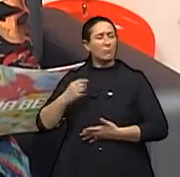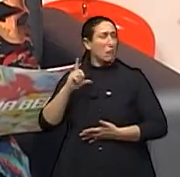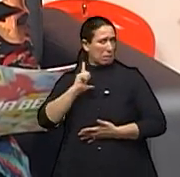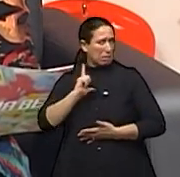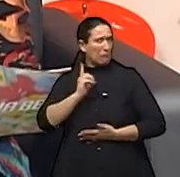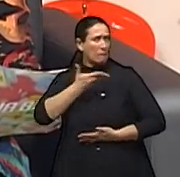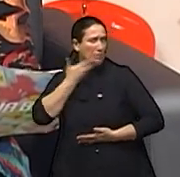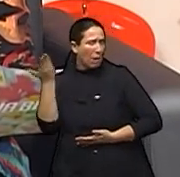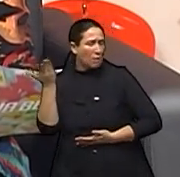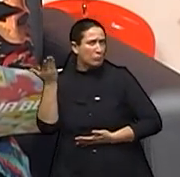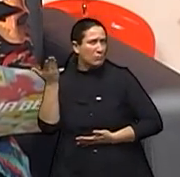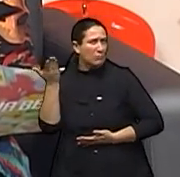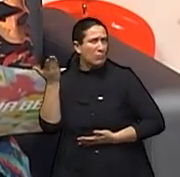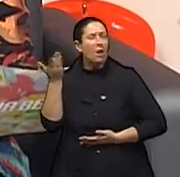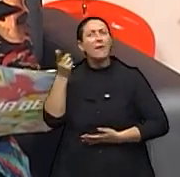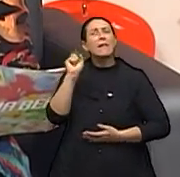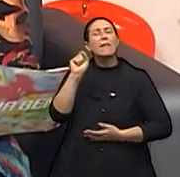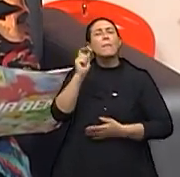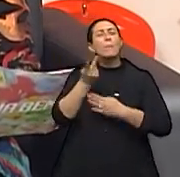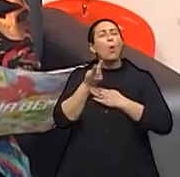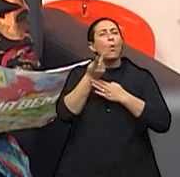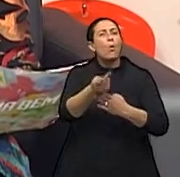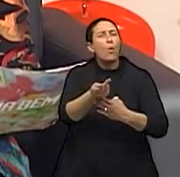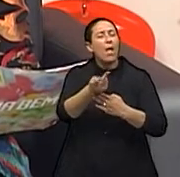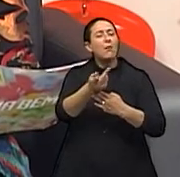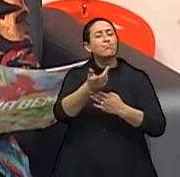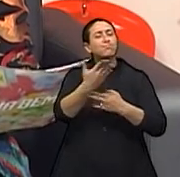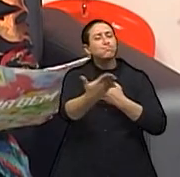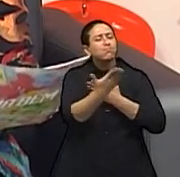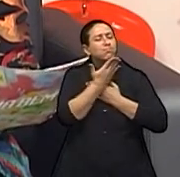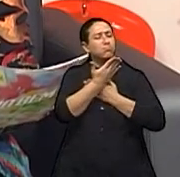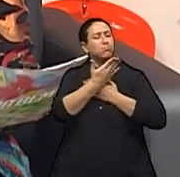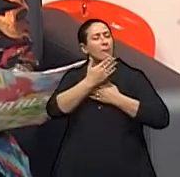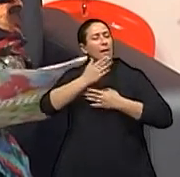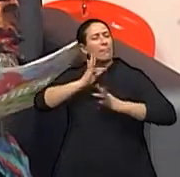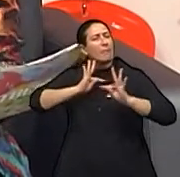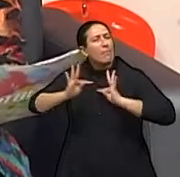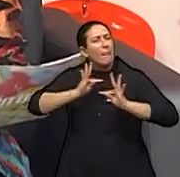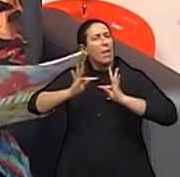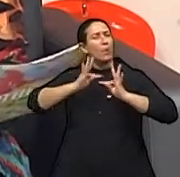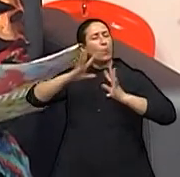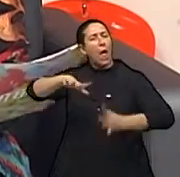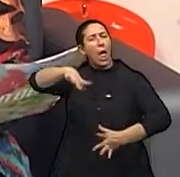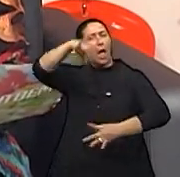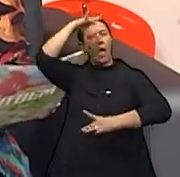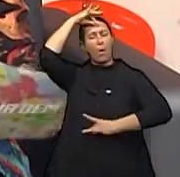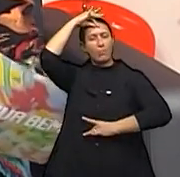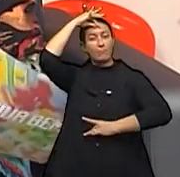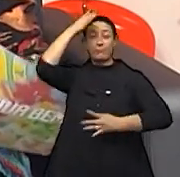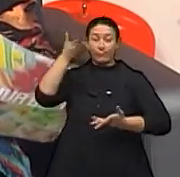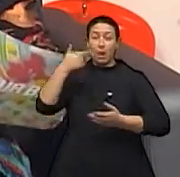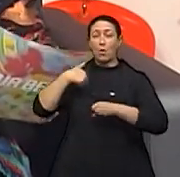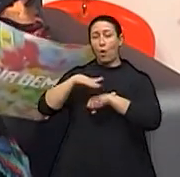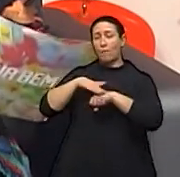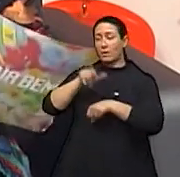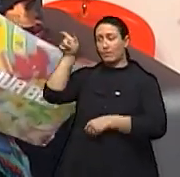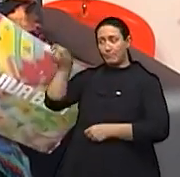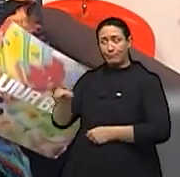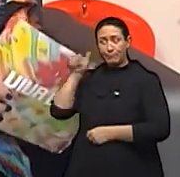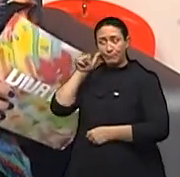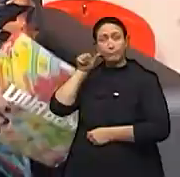de quem procura pela terapia da alma? Sobre essas e outras questões, eu converso agora com a psicoterapeuta